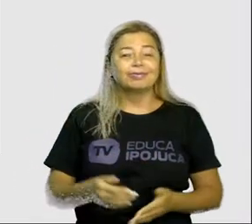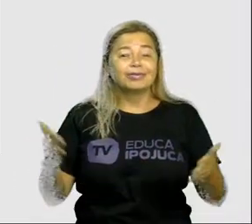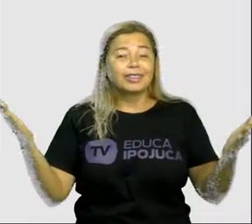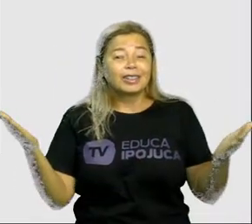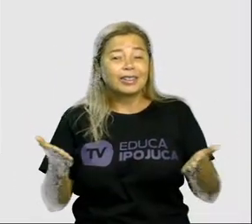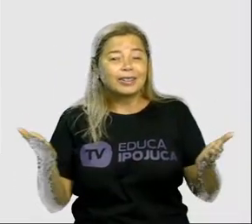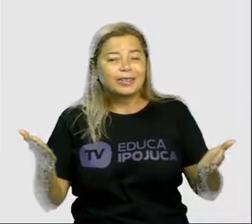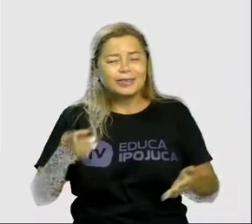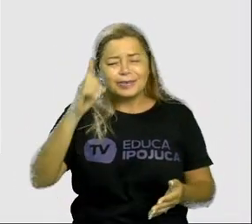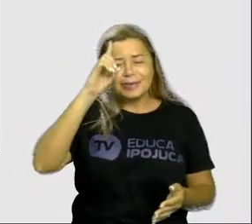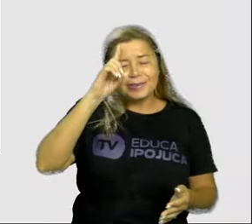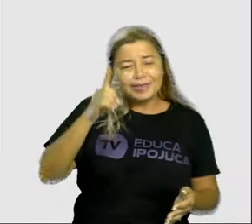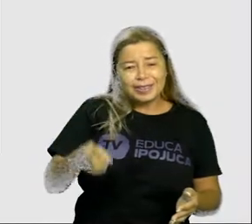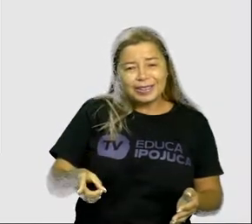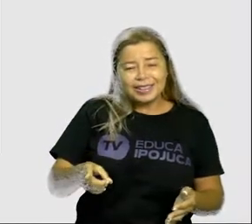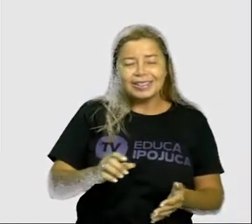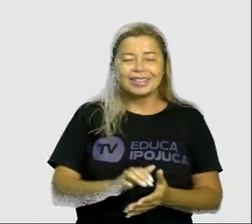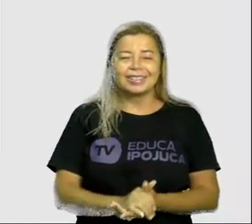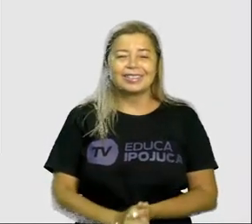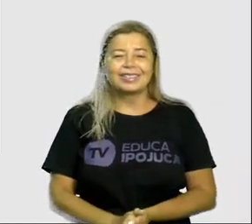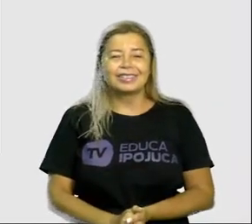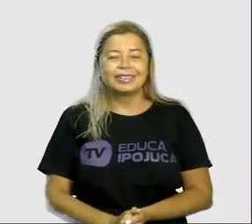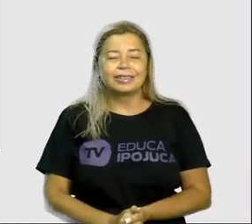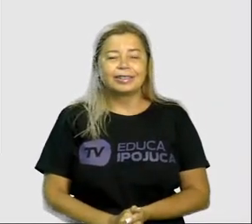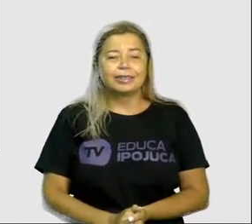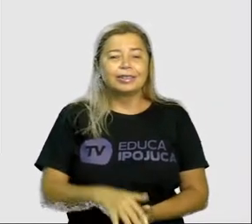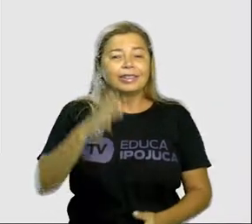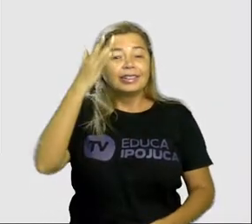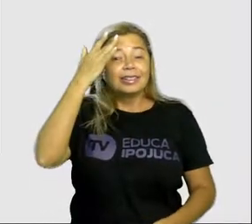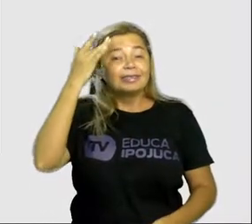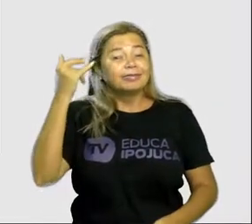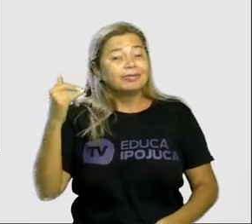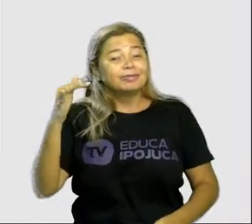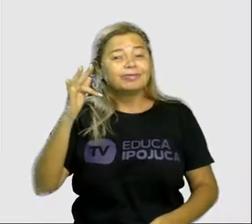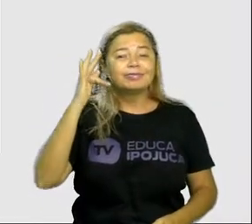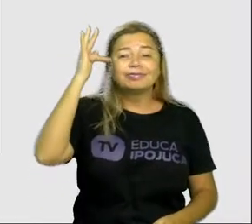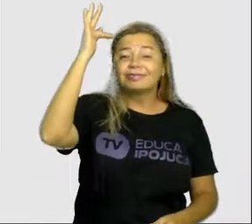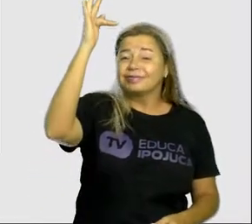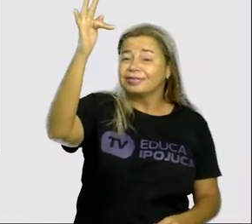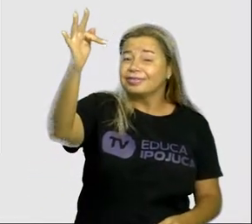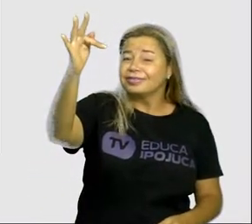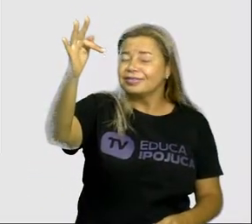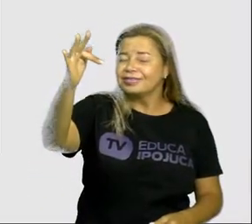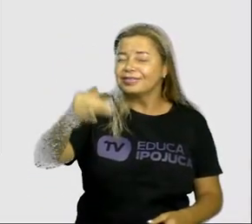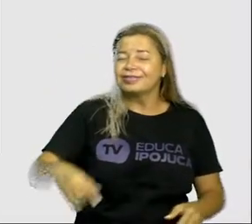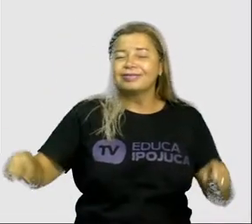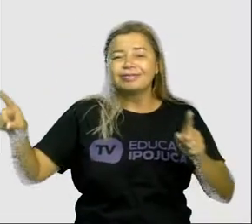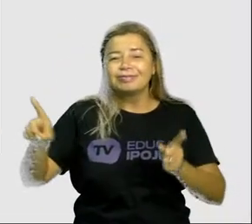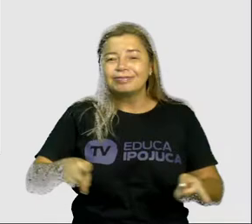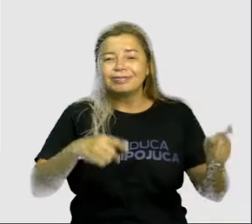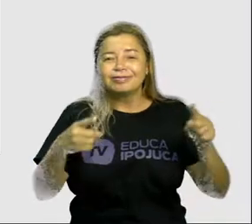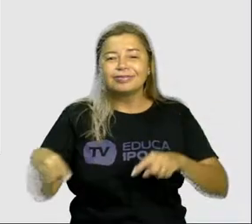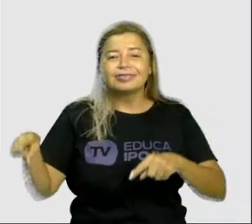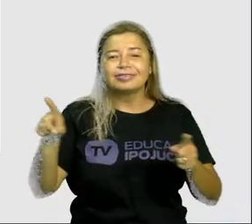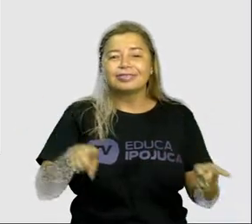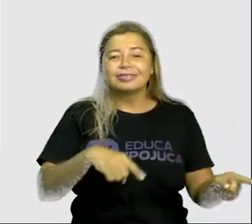Hoje é presente Amanhã será futuro